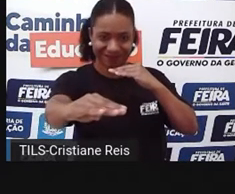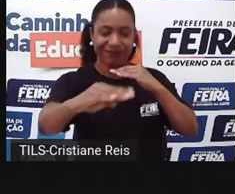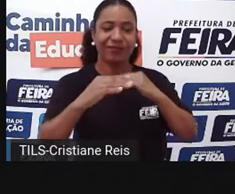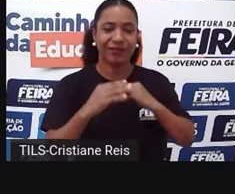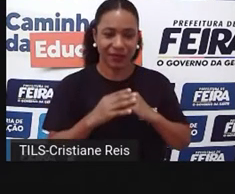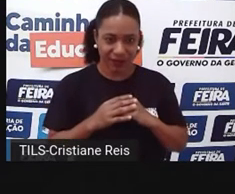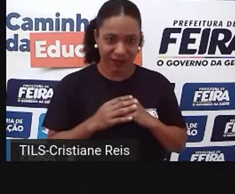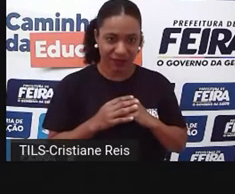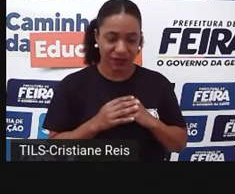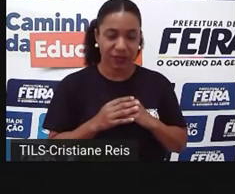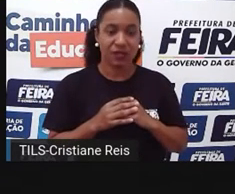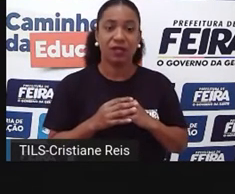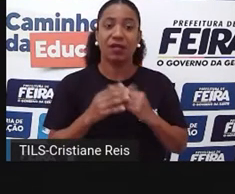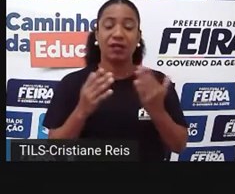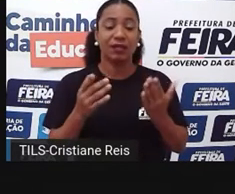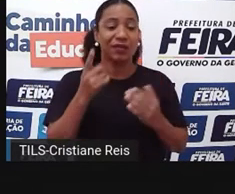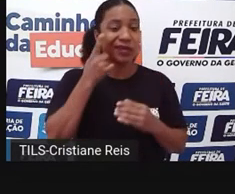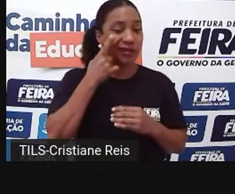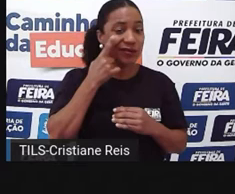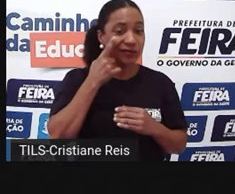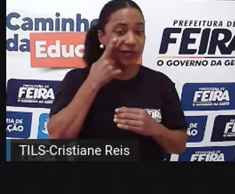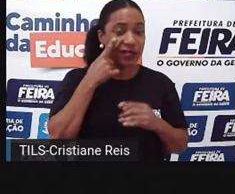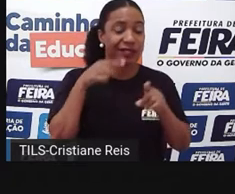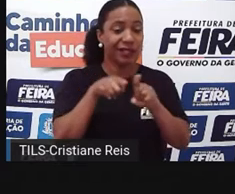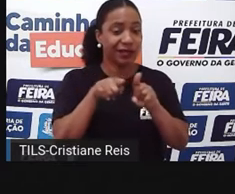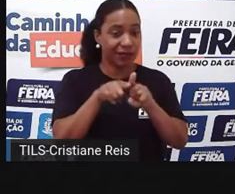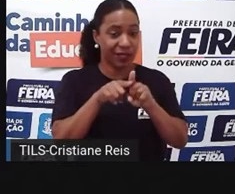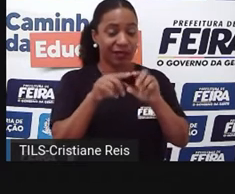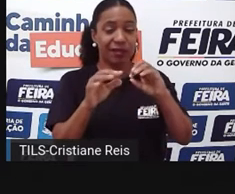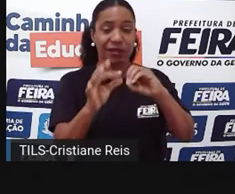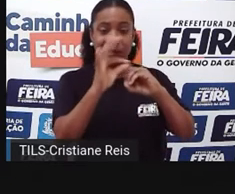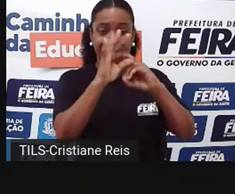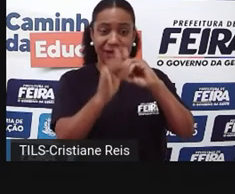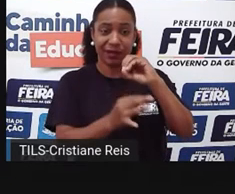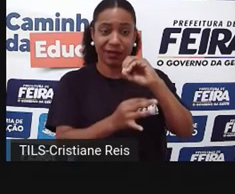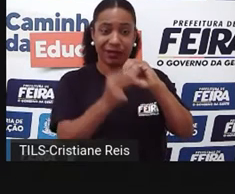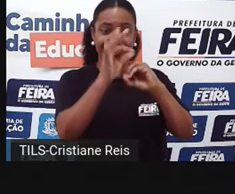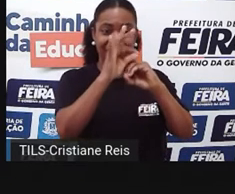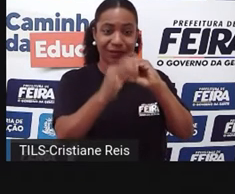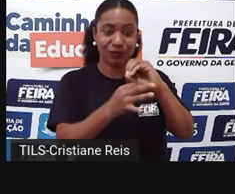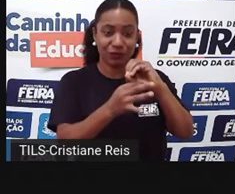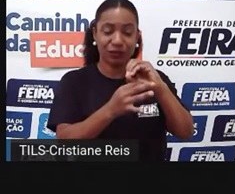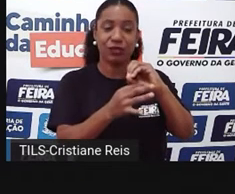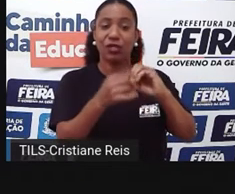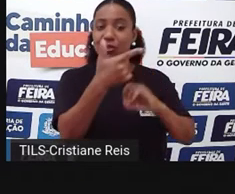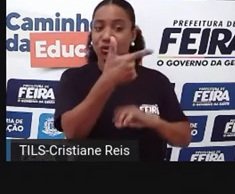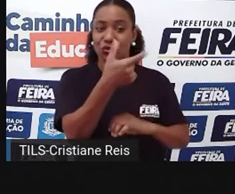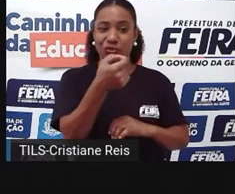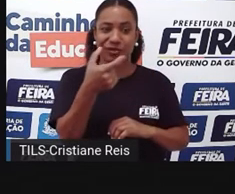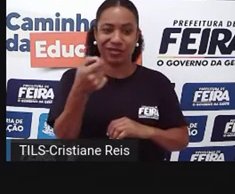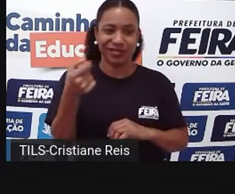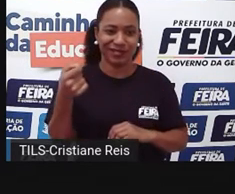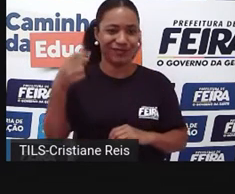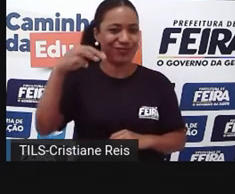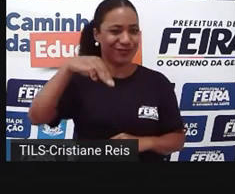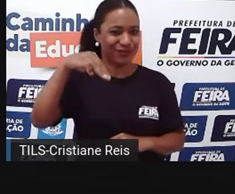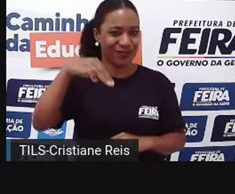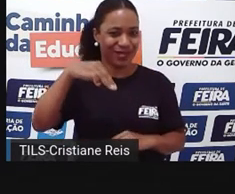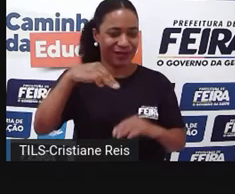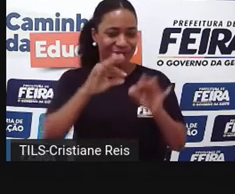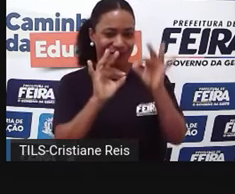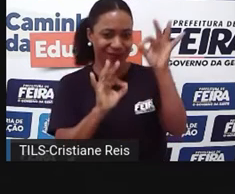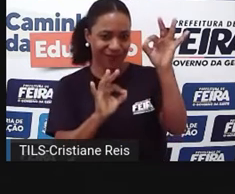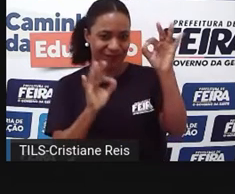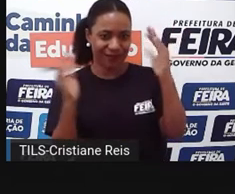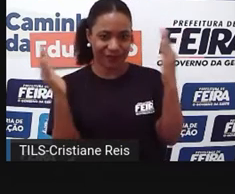relação, né, estabelecendo a altitude de 200 metros, né, para o comparativo. Então, ele colocou que se